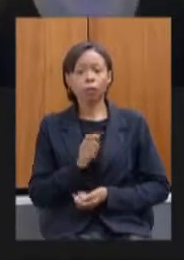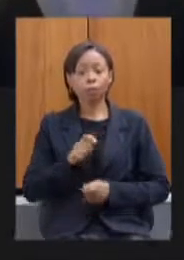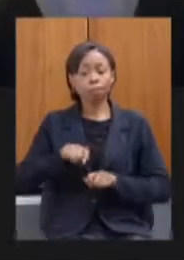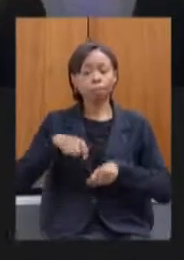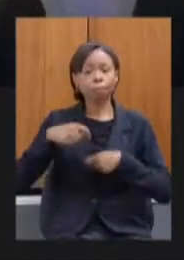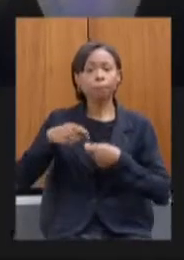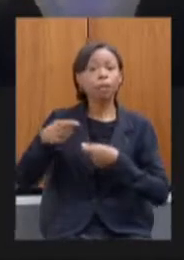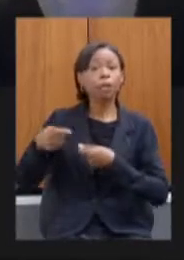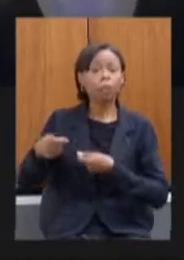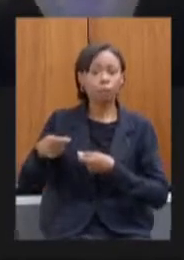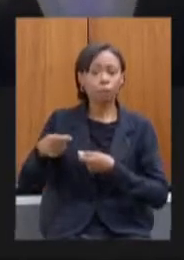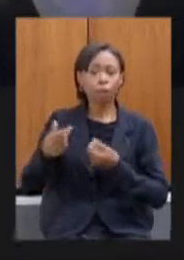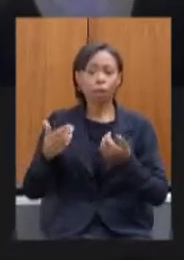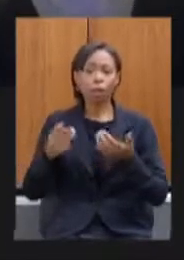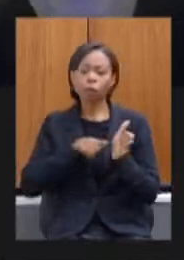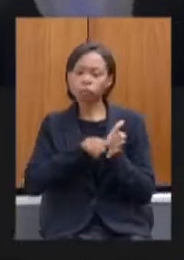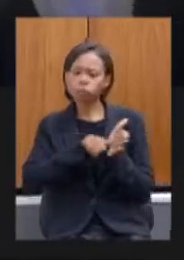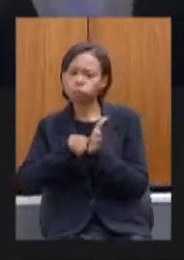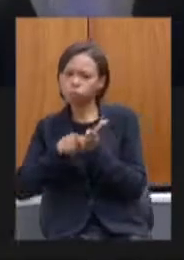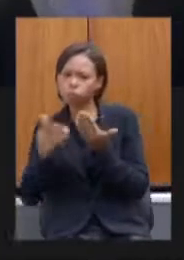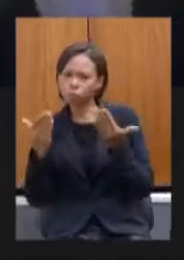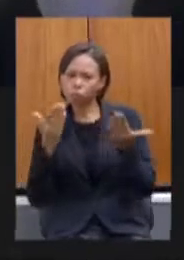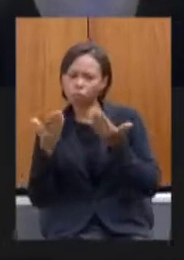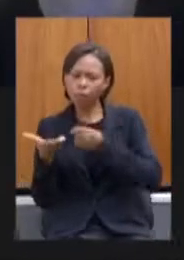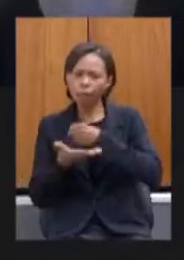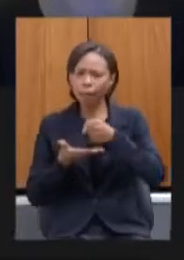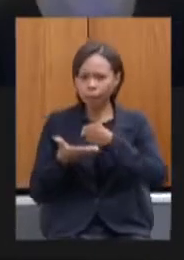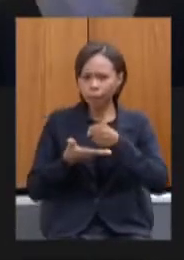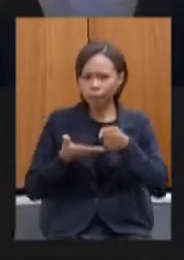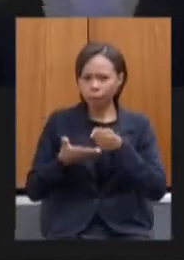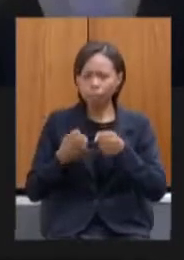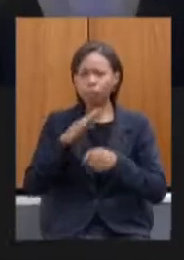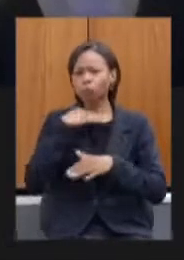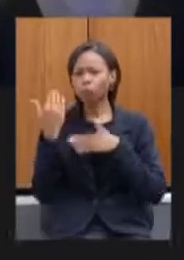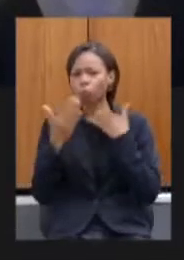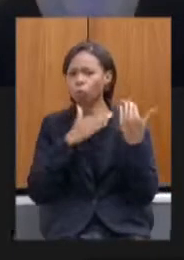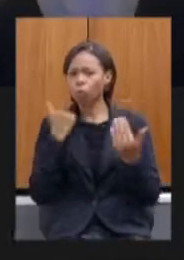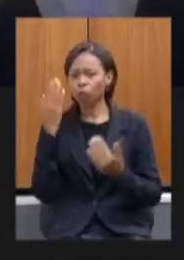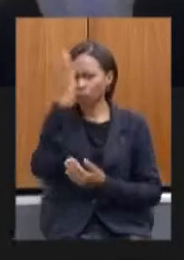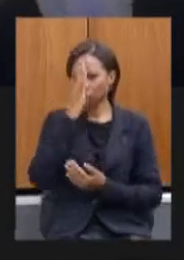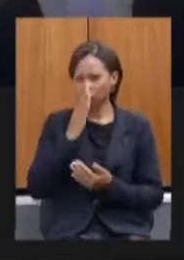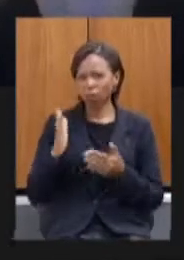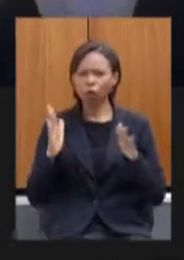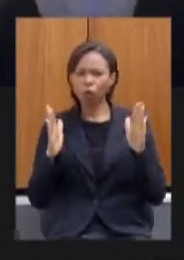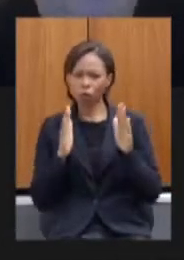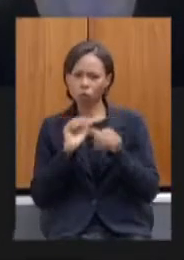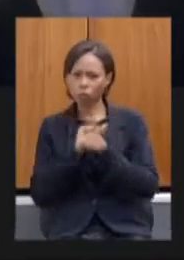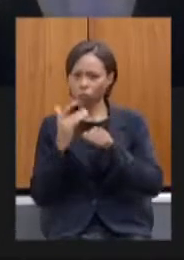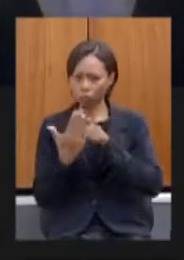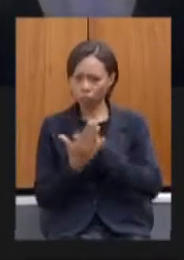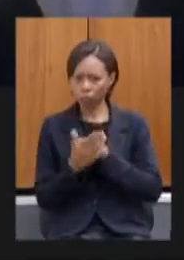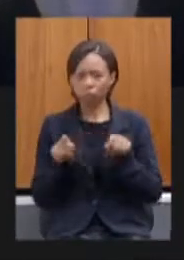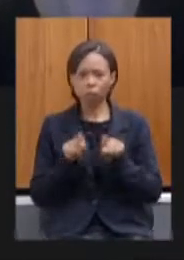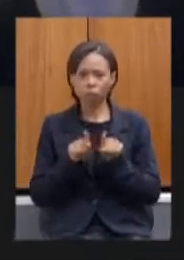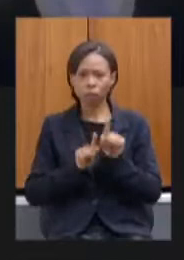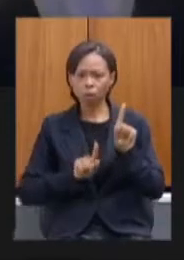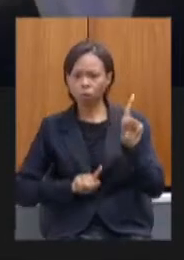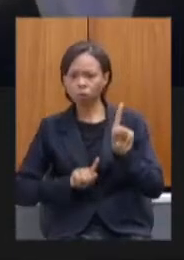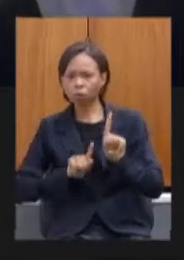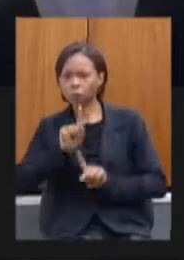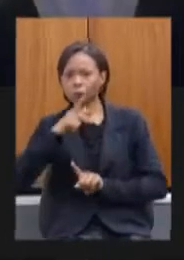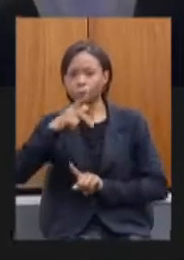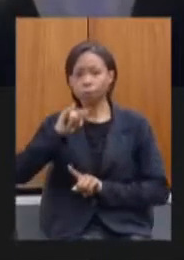análise comparativa das bases de dados sobre mortalidade no Brasil no contexto da covid-19 projeções de PIB